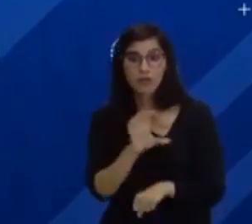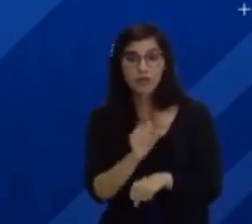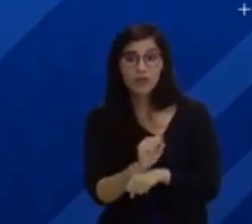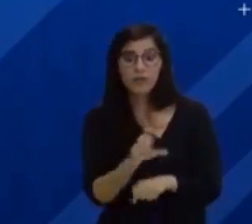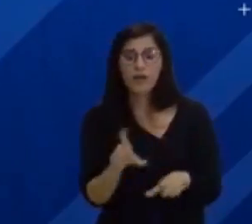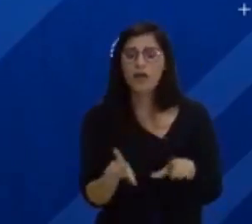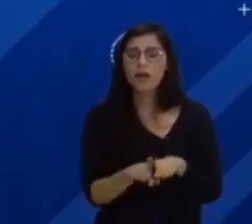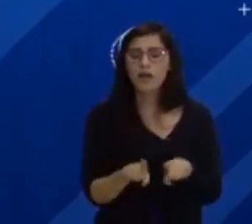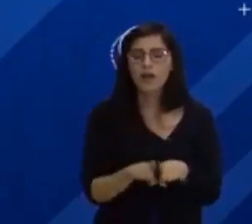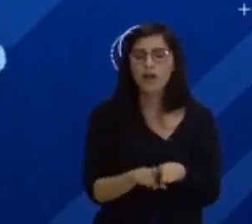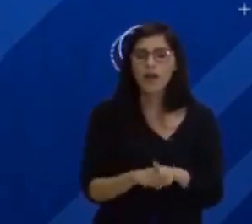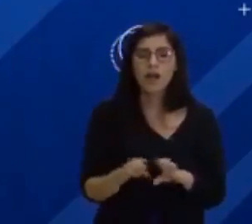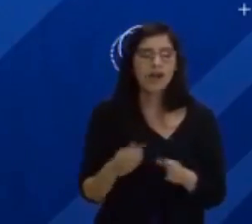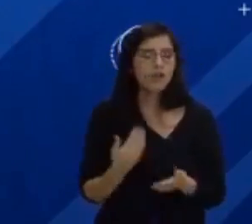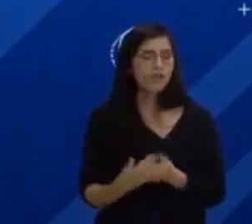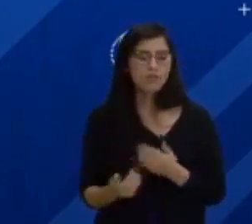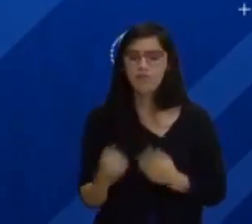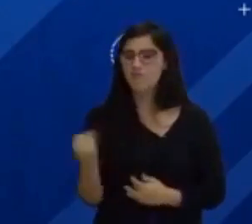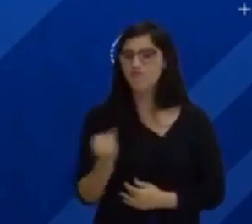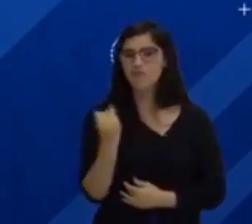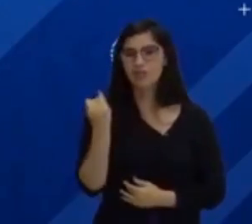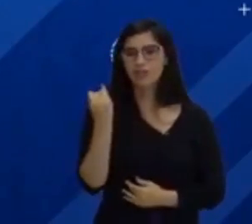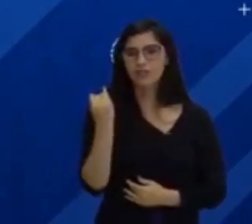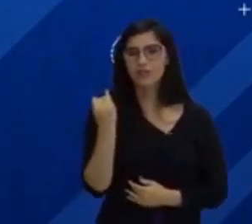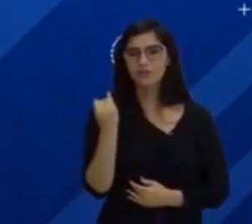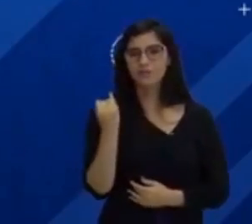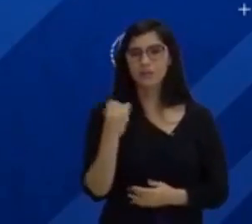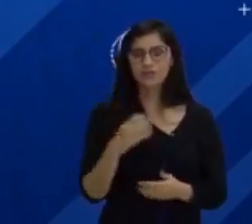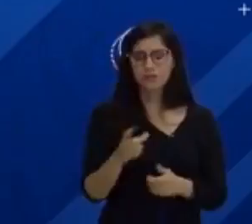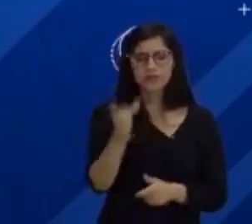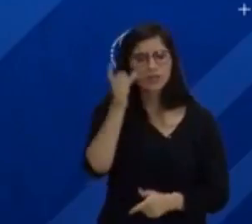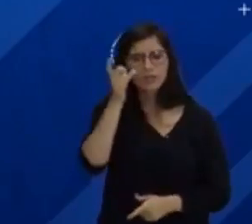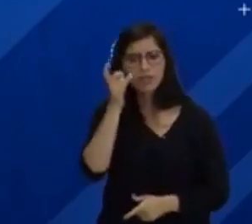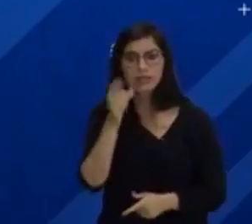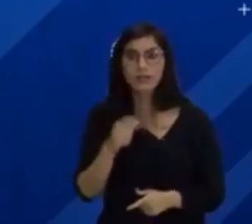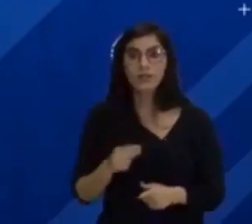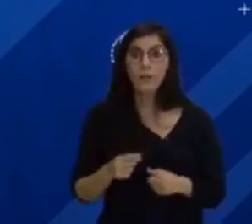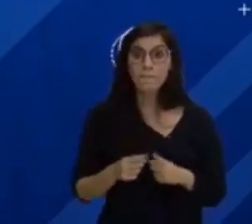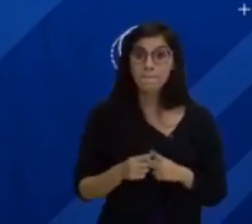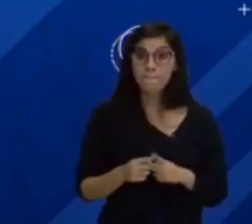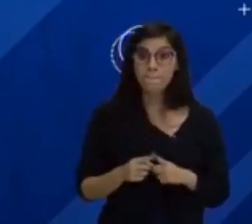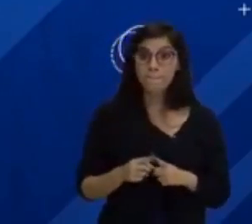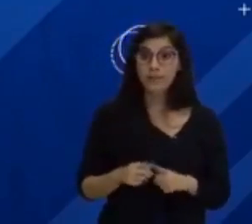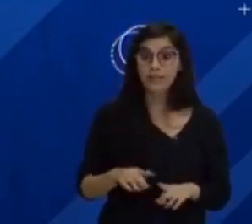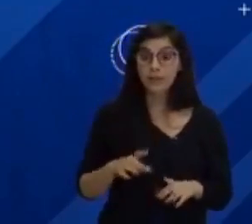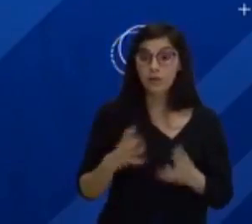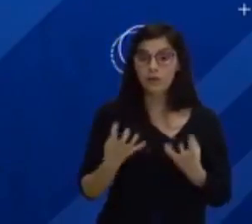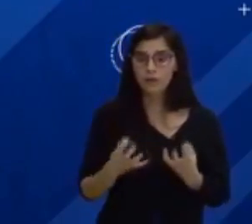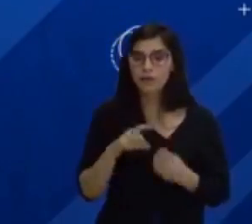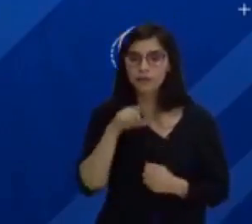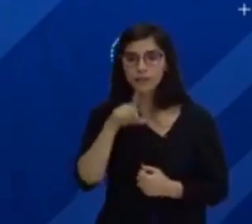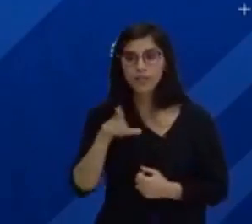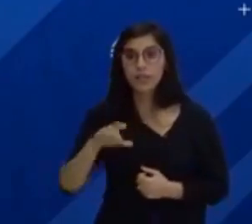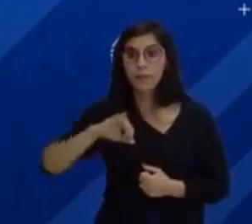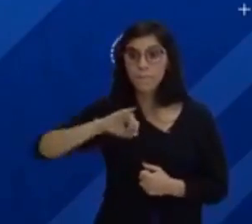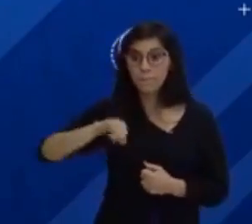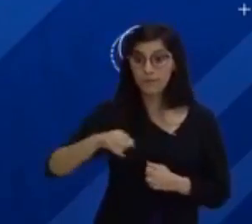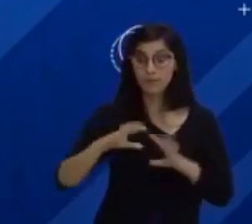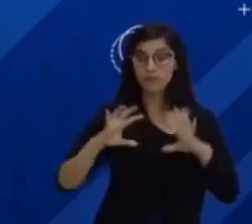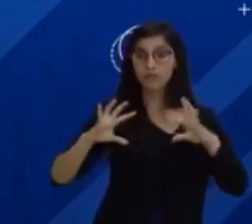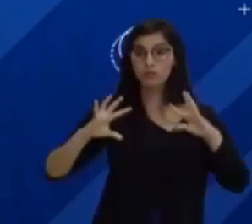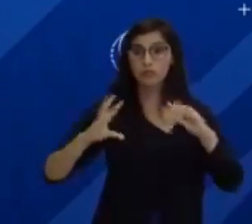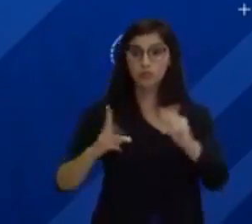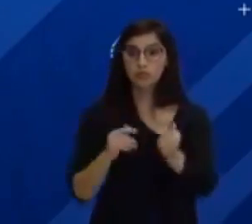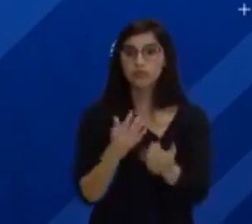Não importa de onde você está assistindo a gente, mas simplesmente eu quero que você tire o máximo de proveito dessa aula. Não interessa